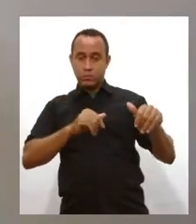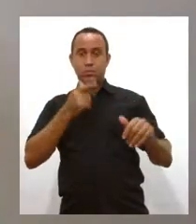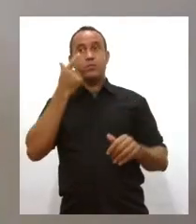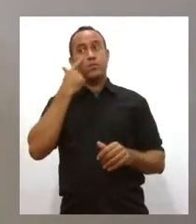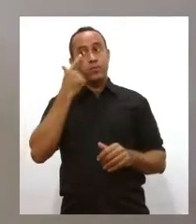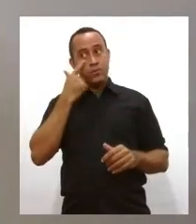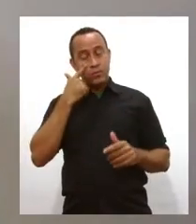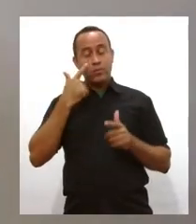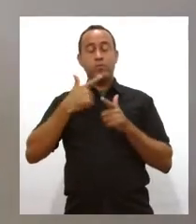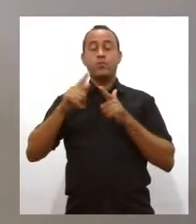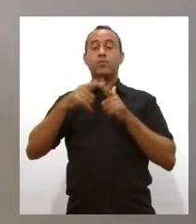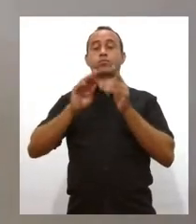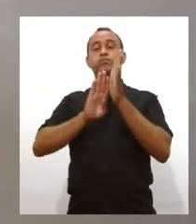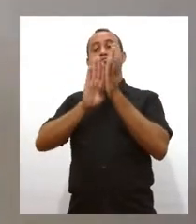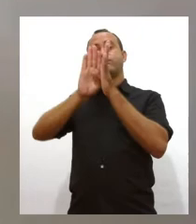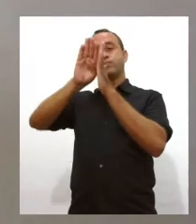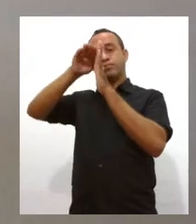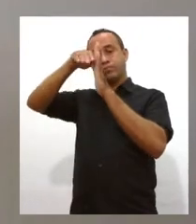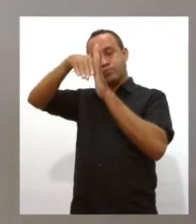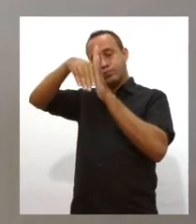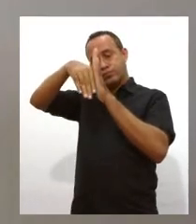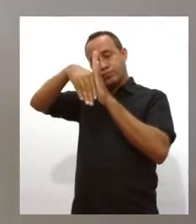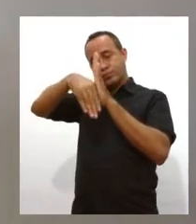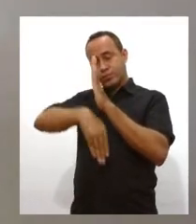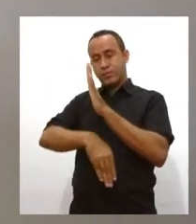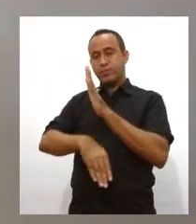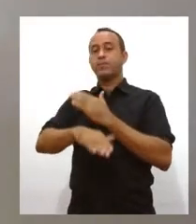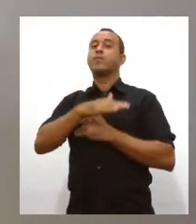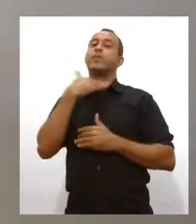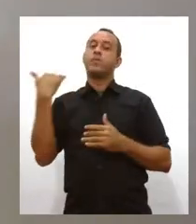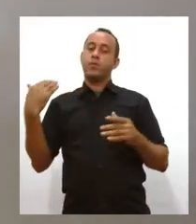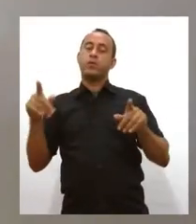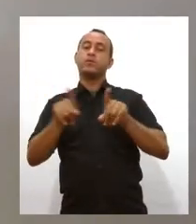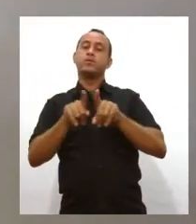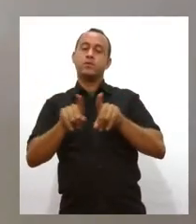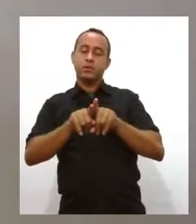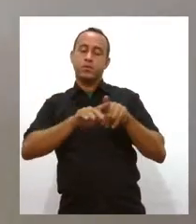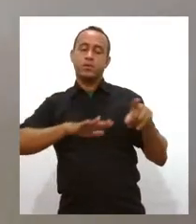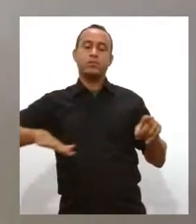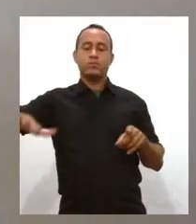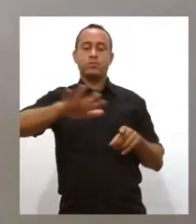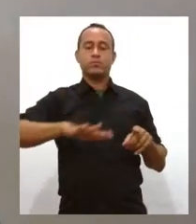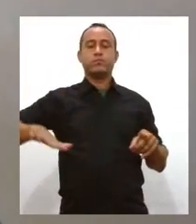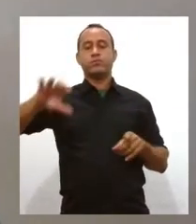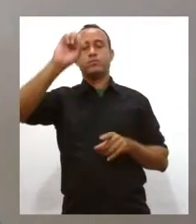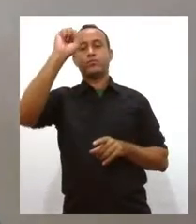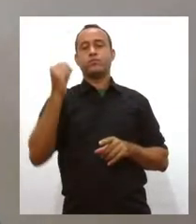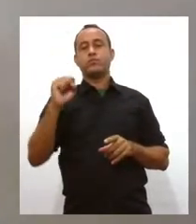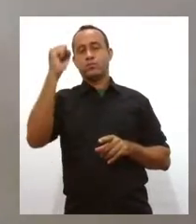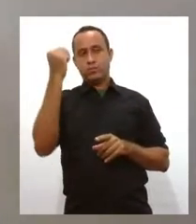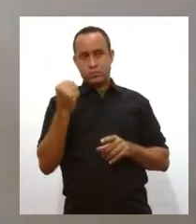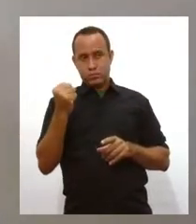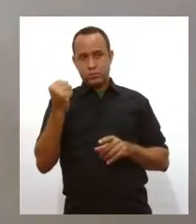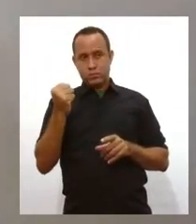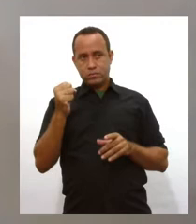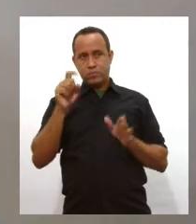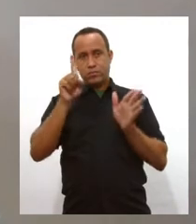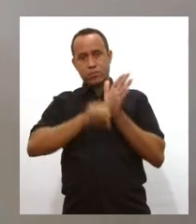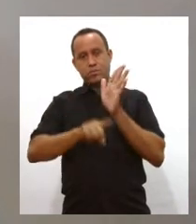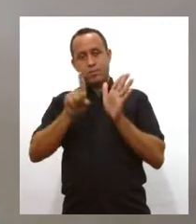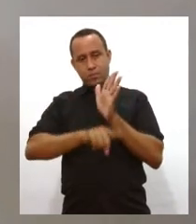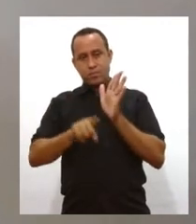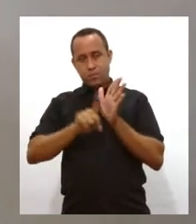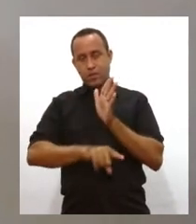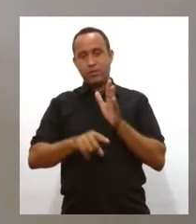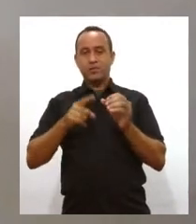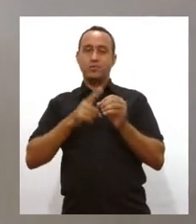além de casos, uma queda também no número de mortes em todo o território de Sergipe. Menos no médio sertão.